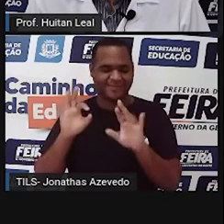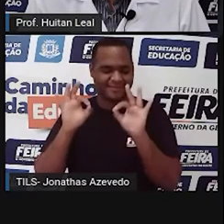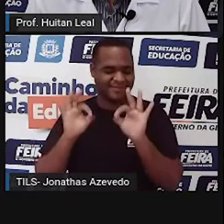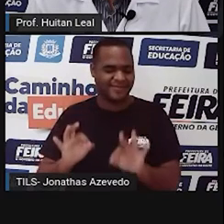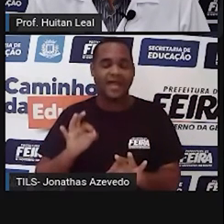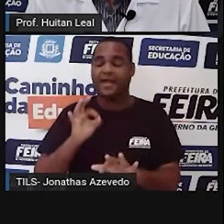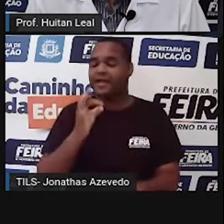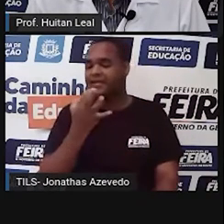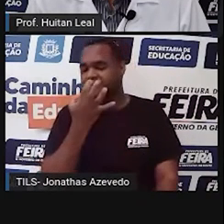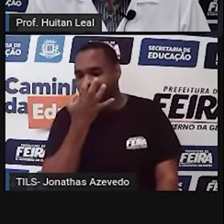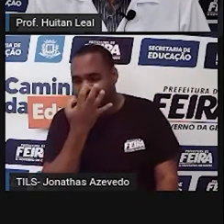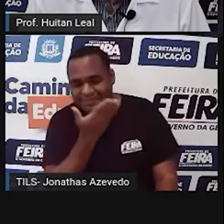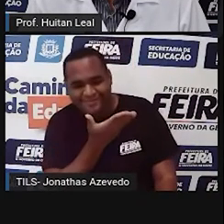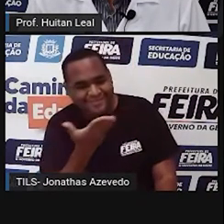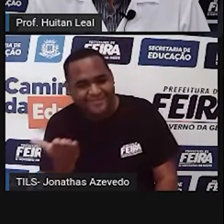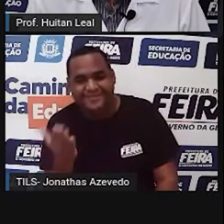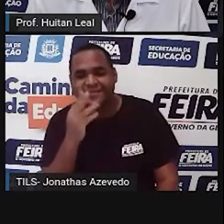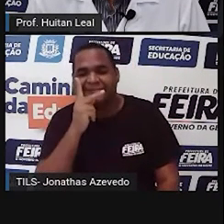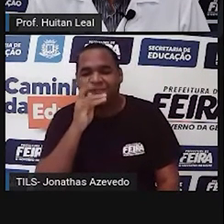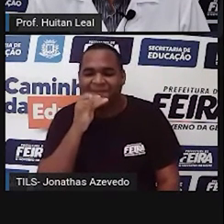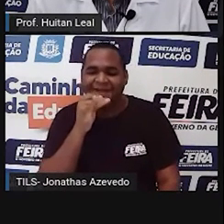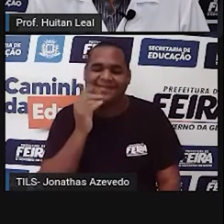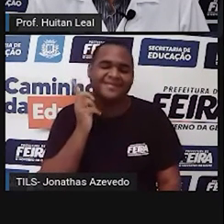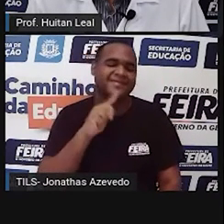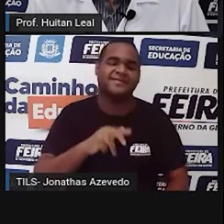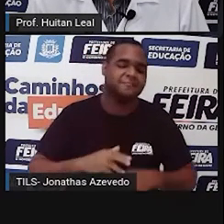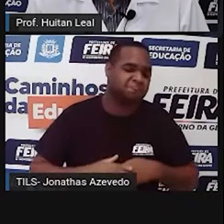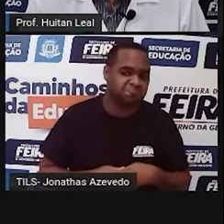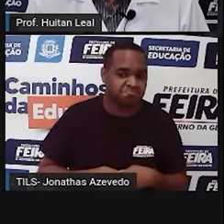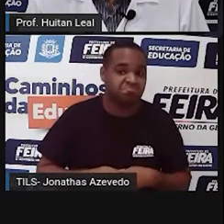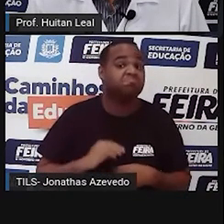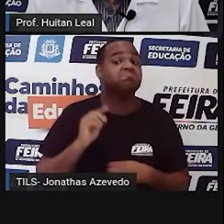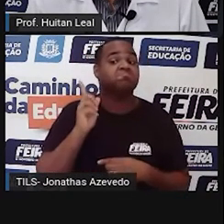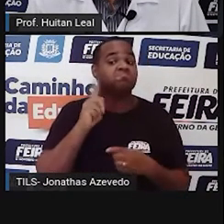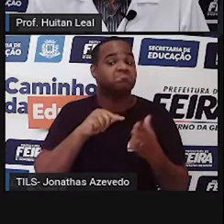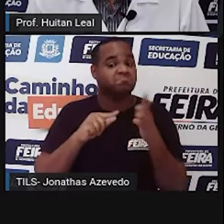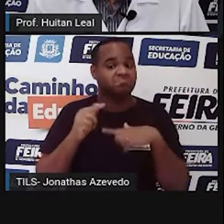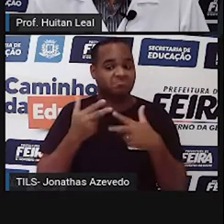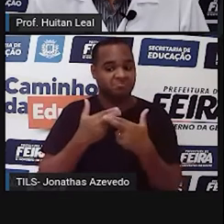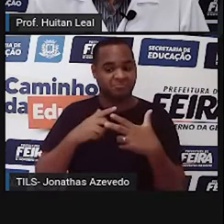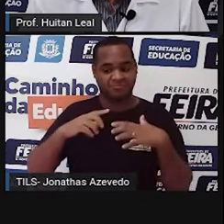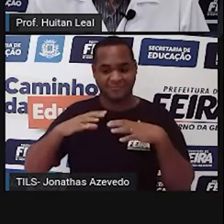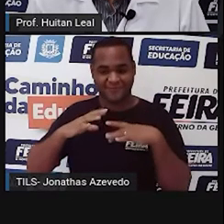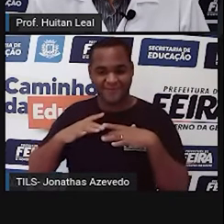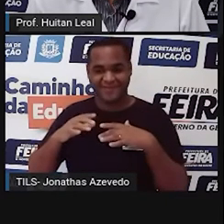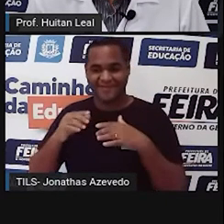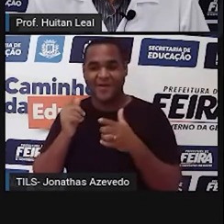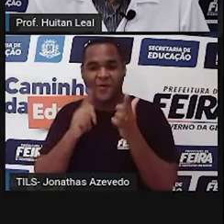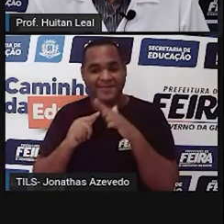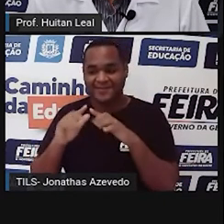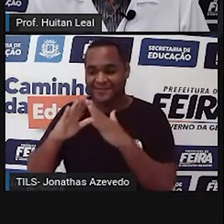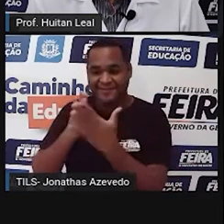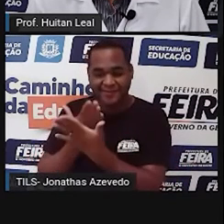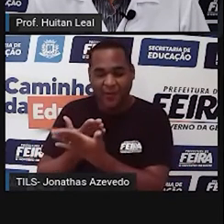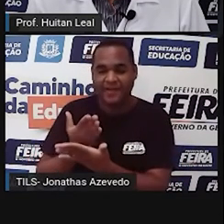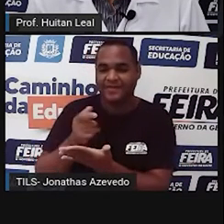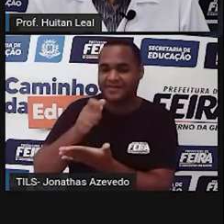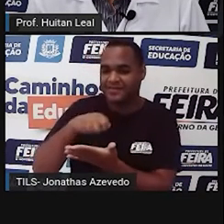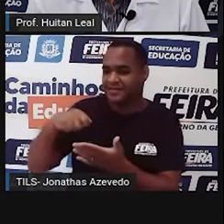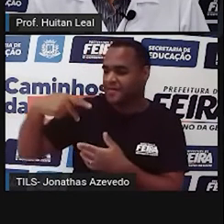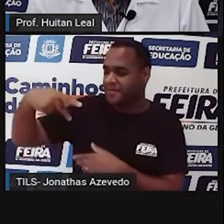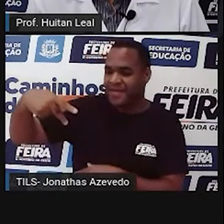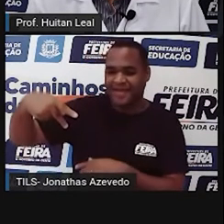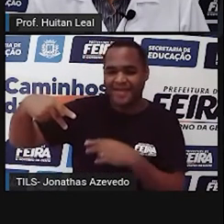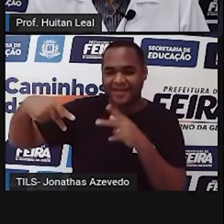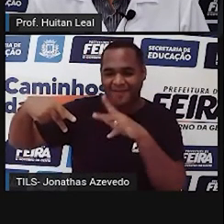a admiração do pai. Vai ganhar uma vaga oficial na escola, já consegue escrever o P de